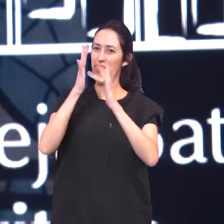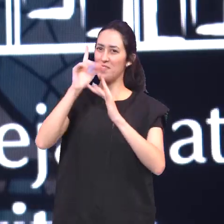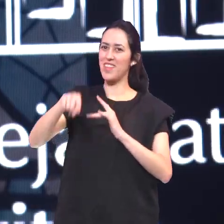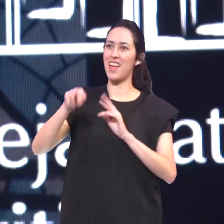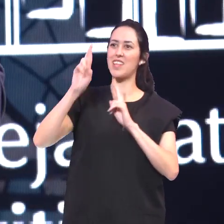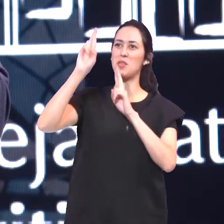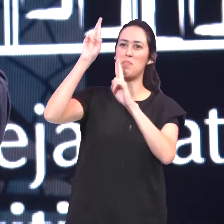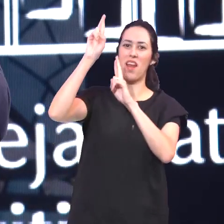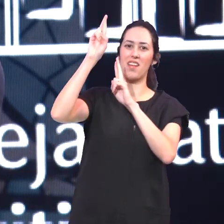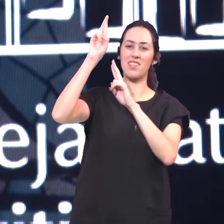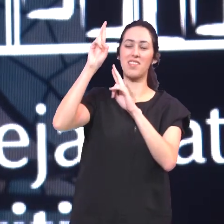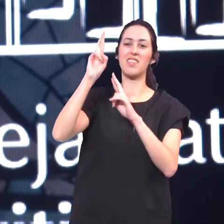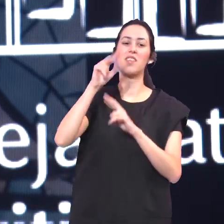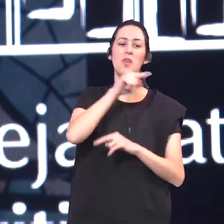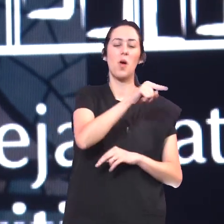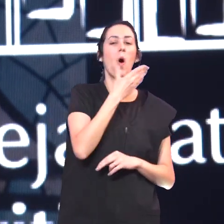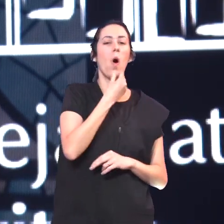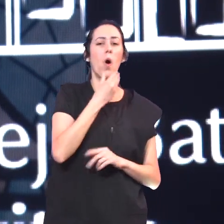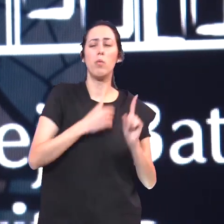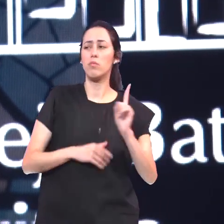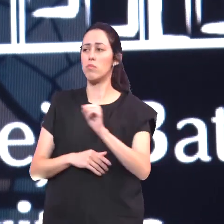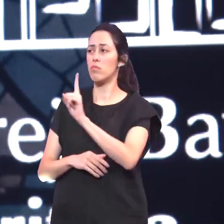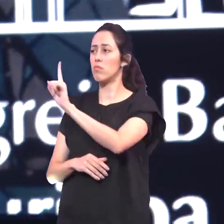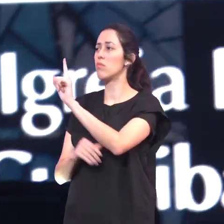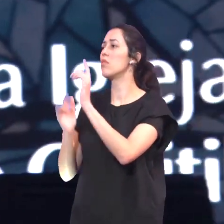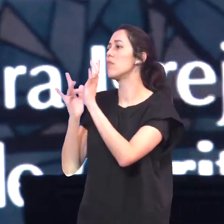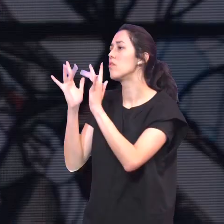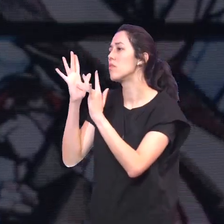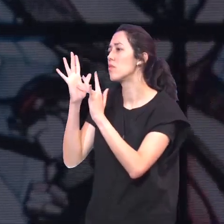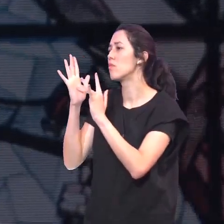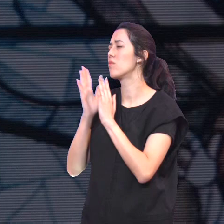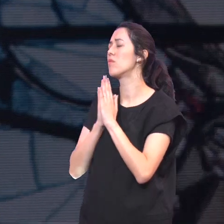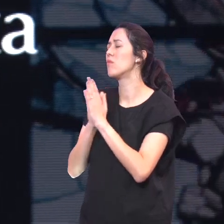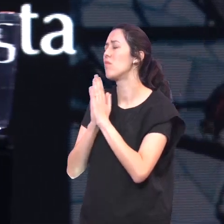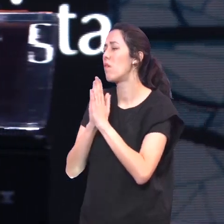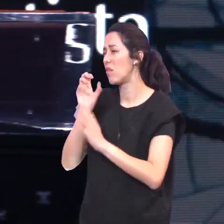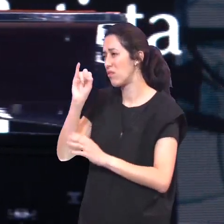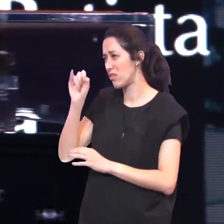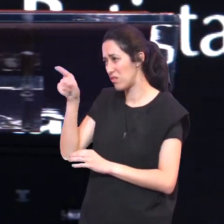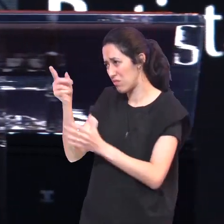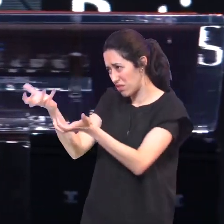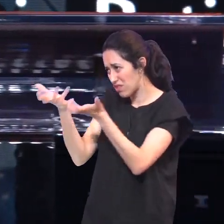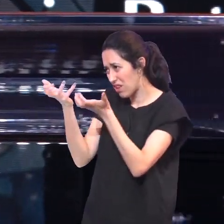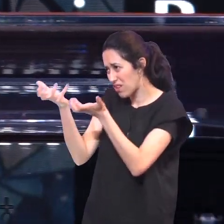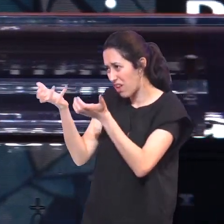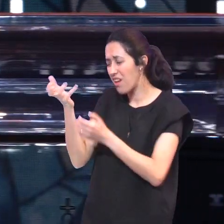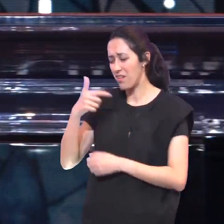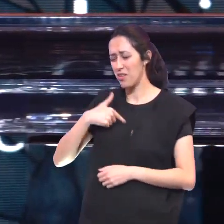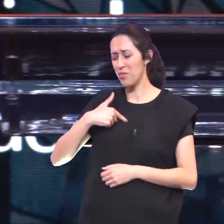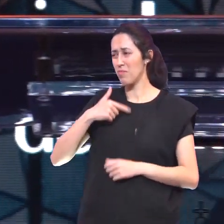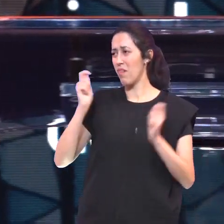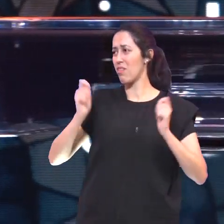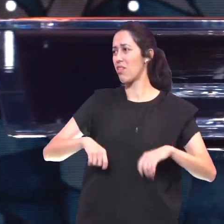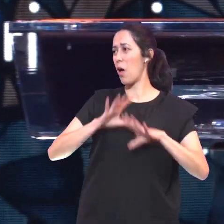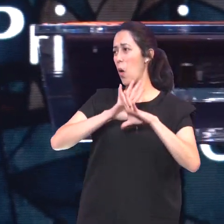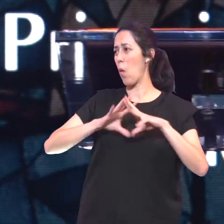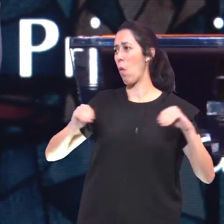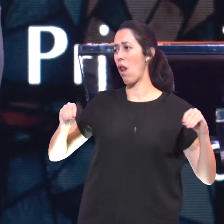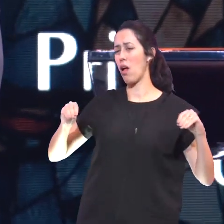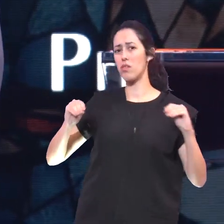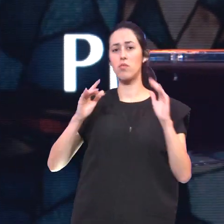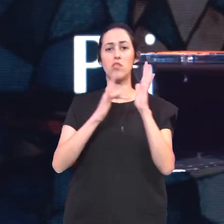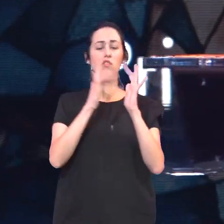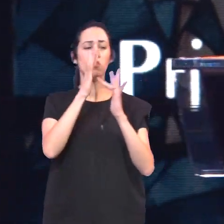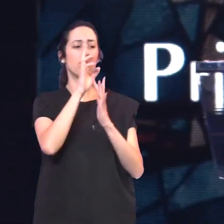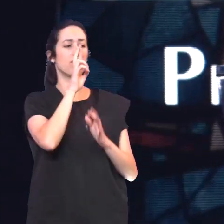vai Até Jesus E disse Senhor Se tu queres Eu posso Ficar curado E Jesus